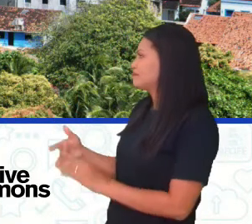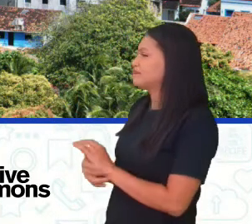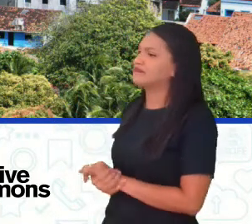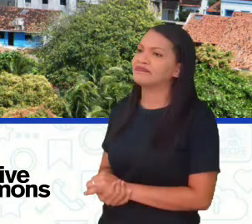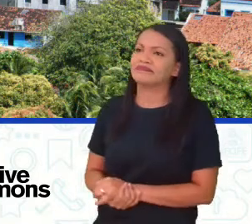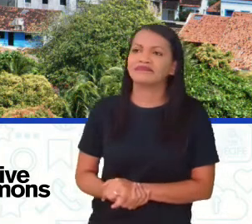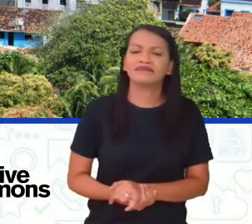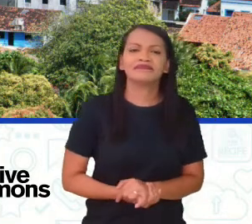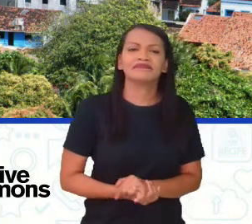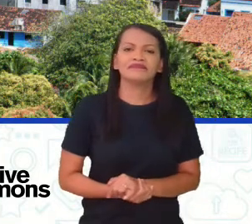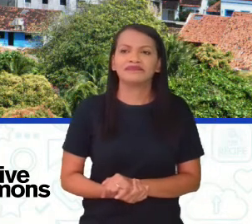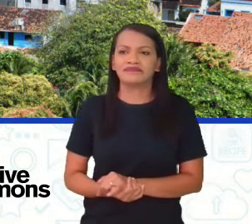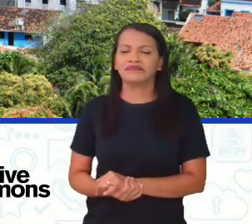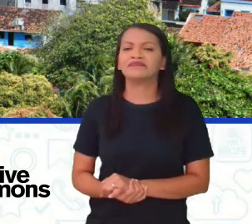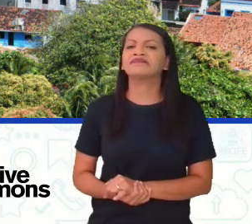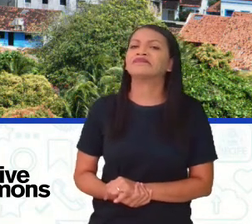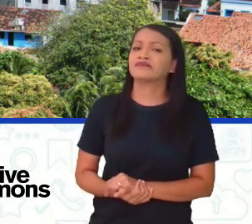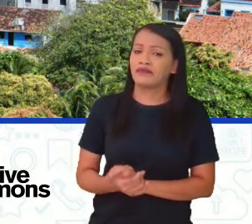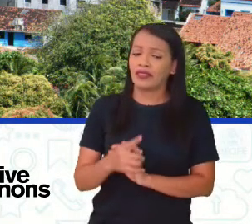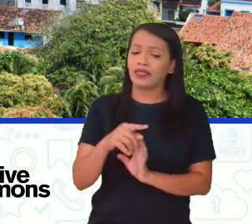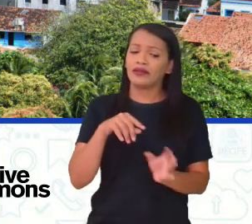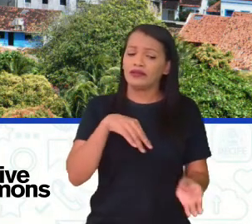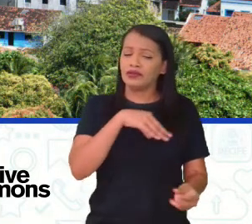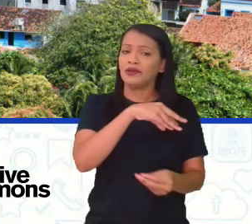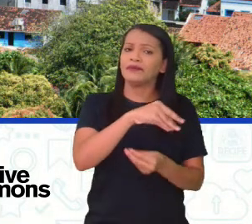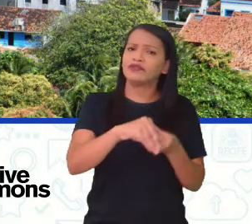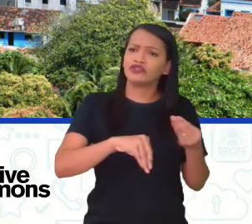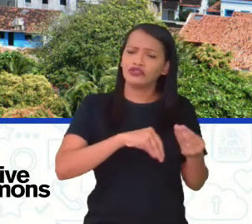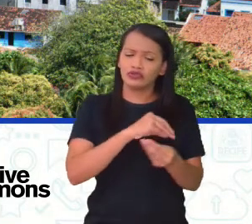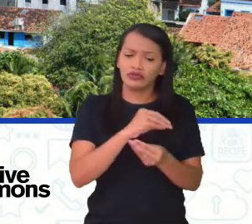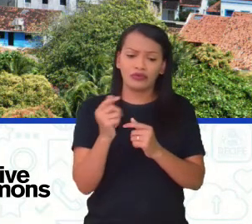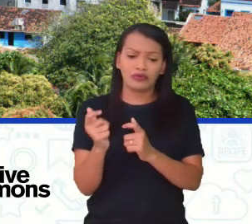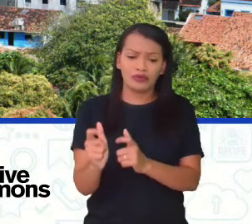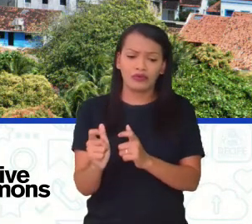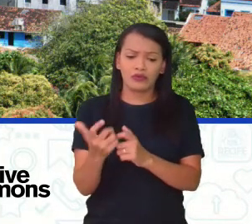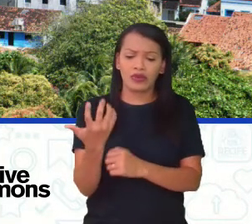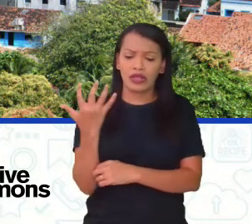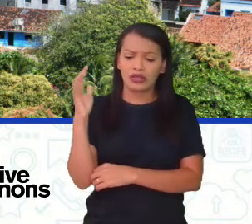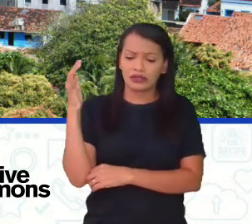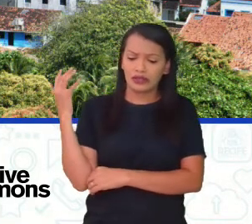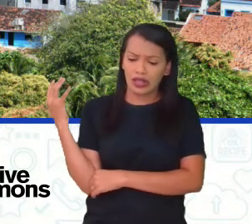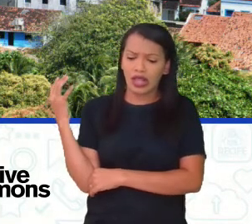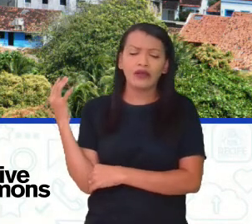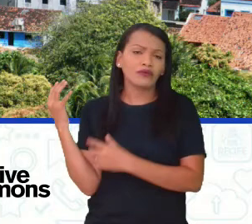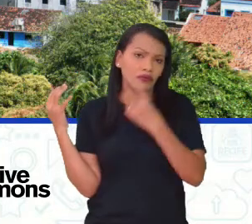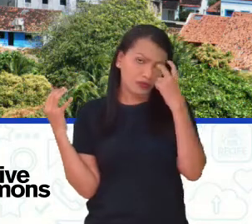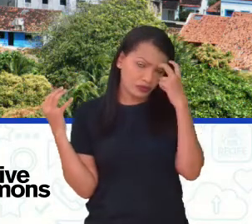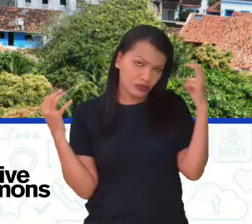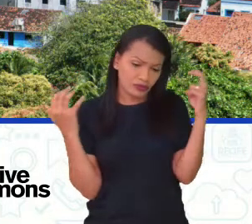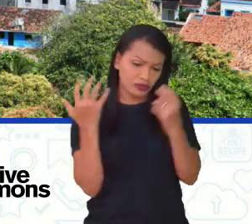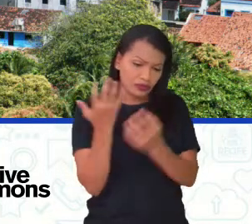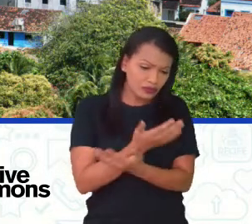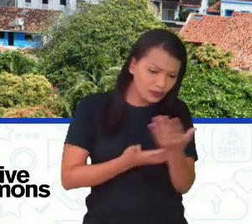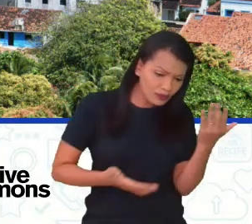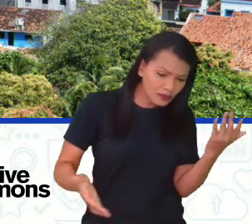do alto mais linda. mistura, né, o ambiente natural com o cultural aí.